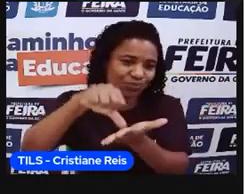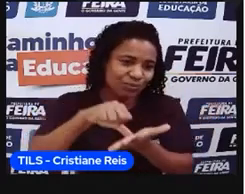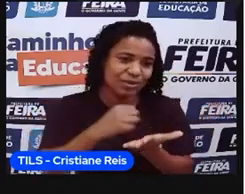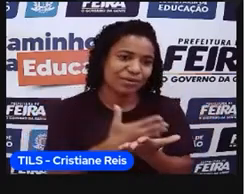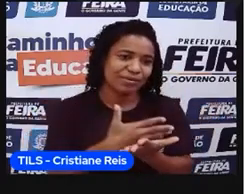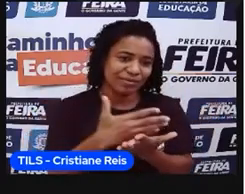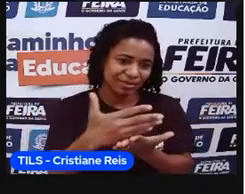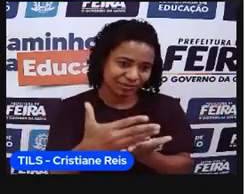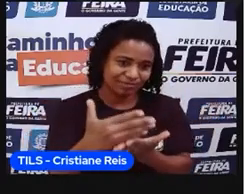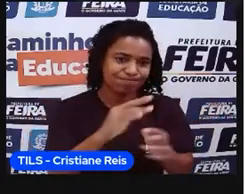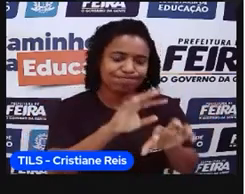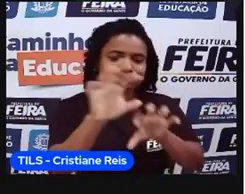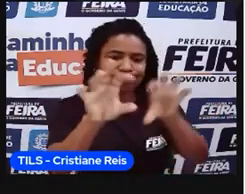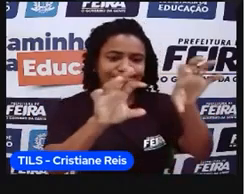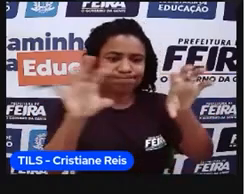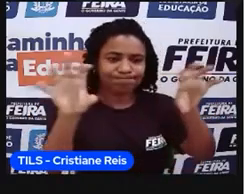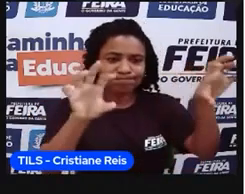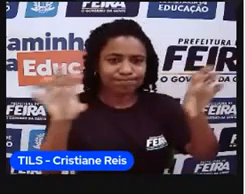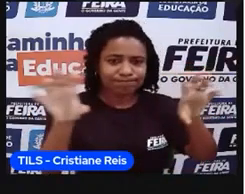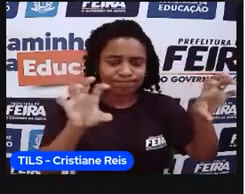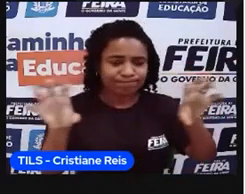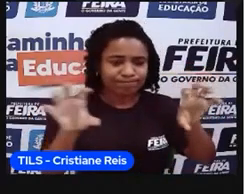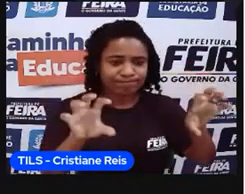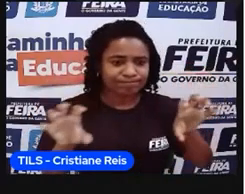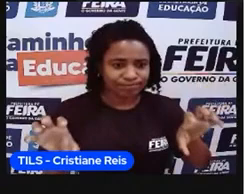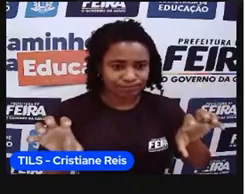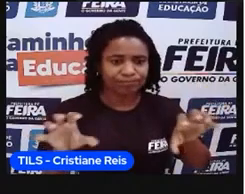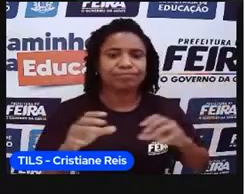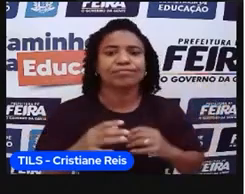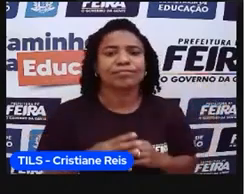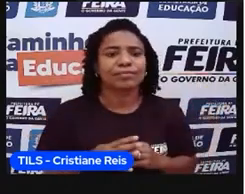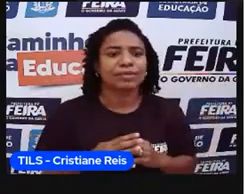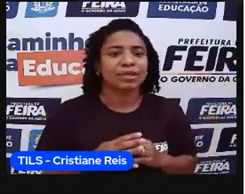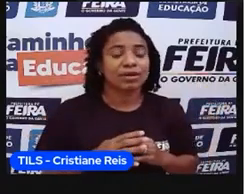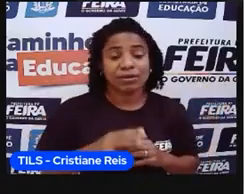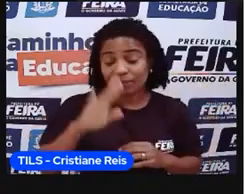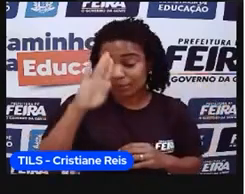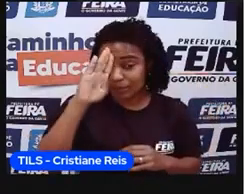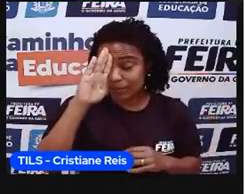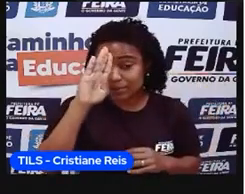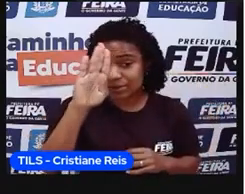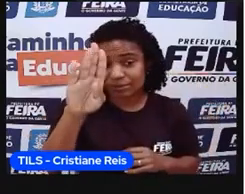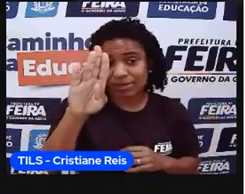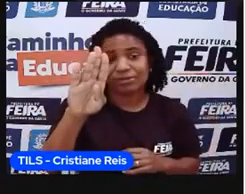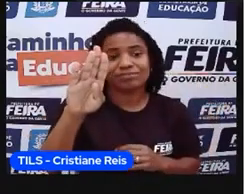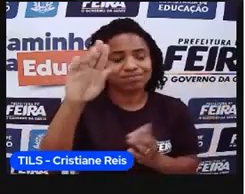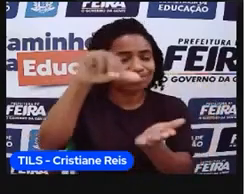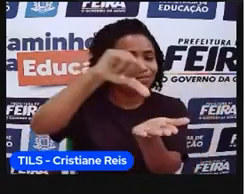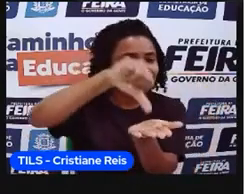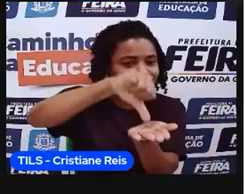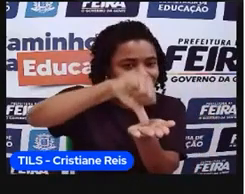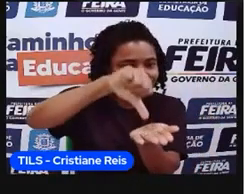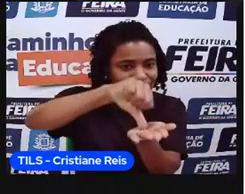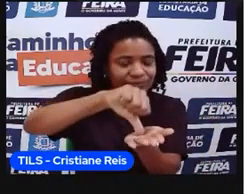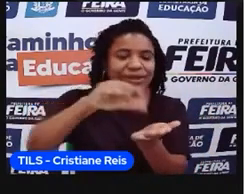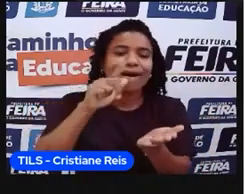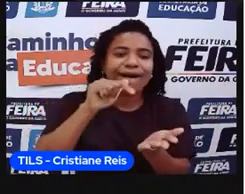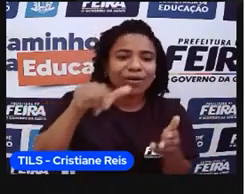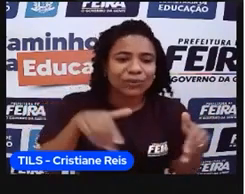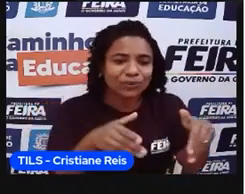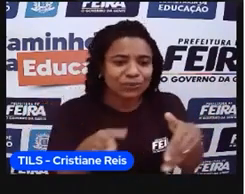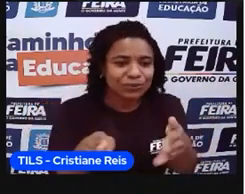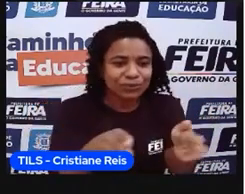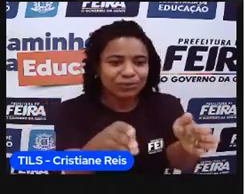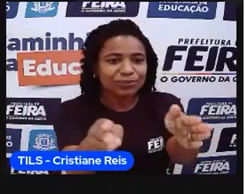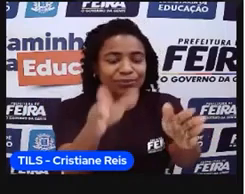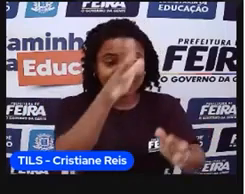várias ramificações, mas que essas ramificações sempre vinham parar, né, no eixo central, que era o eixo aqui, né, do Rio Amazonas,